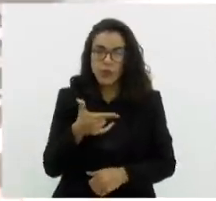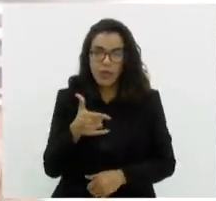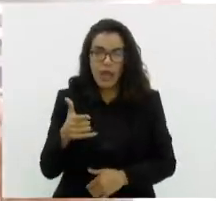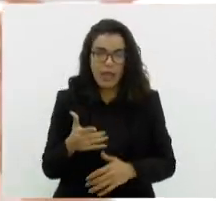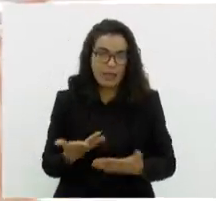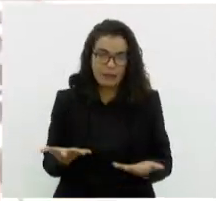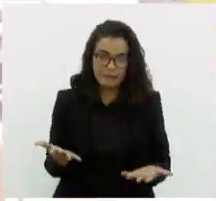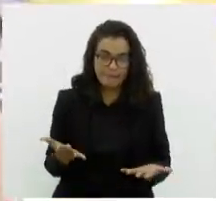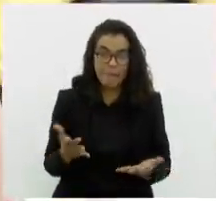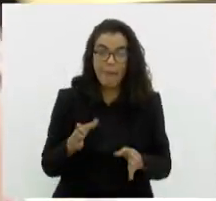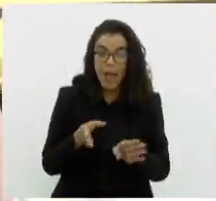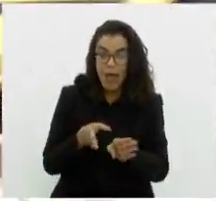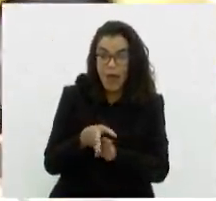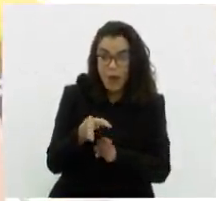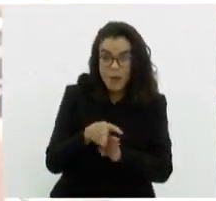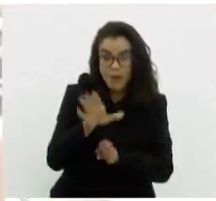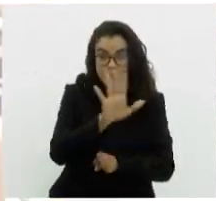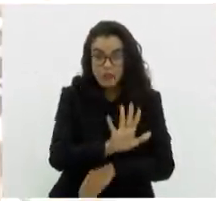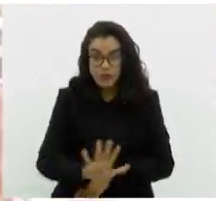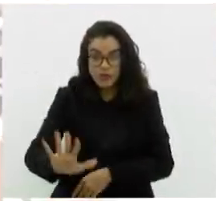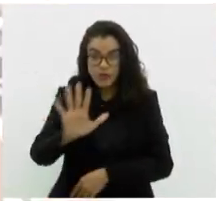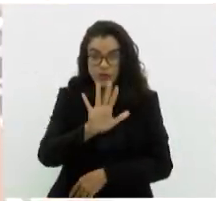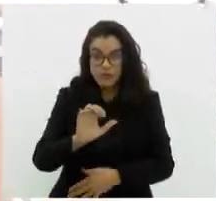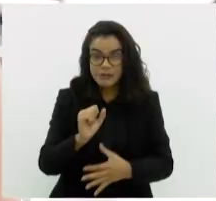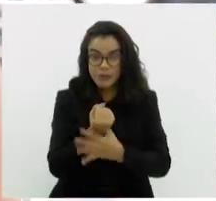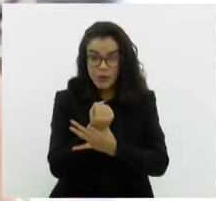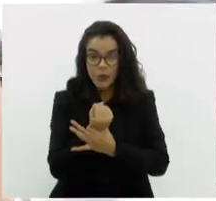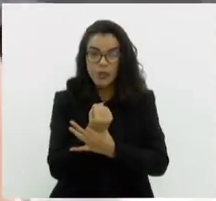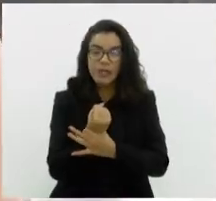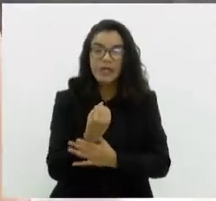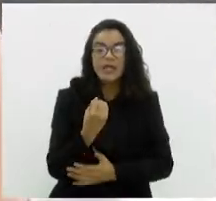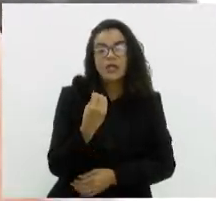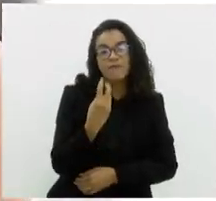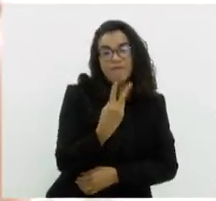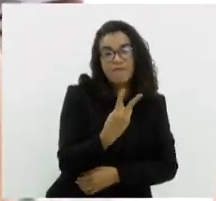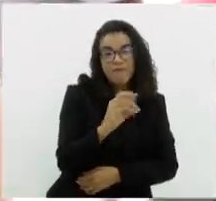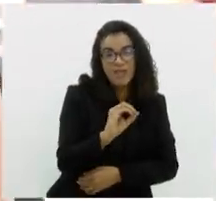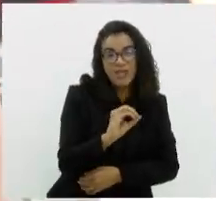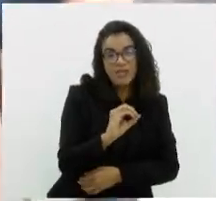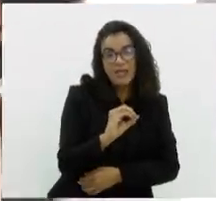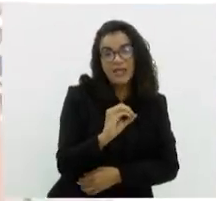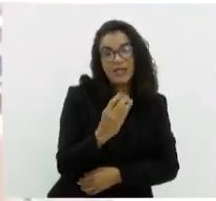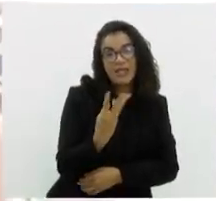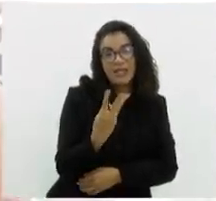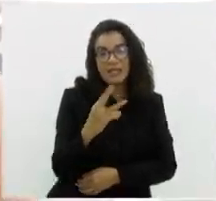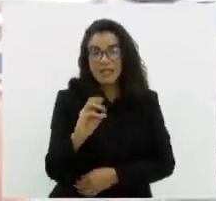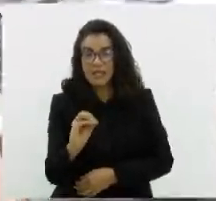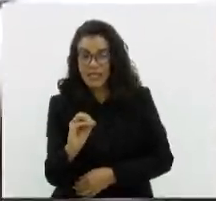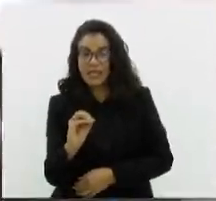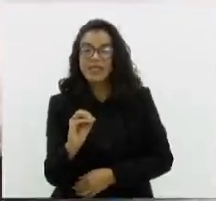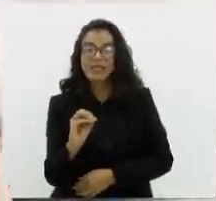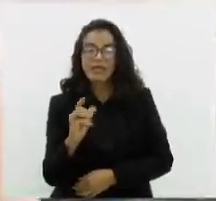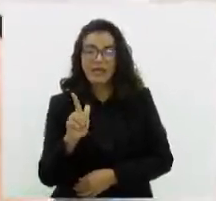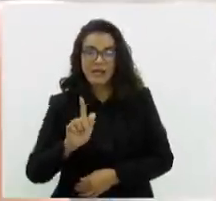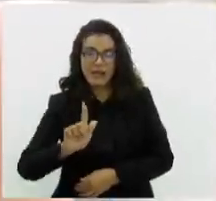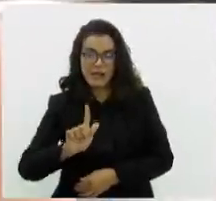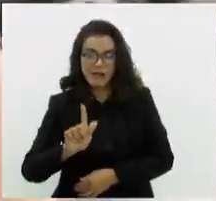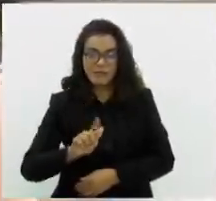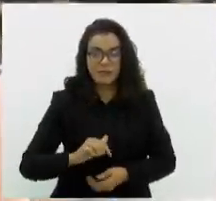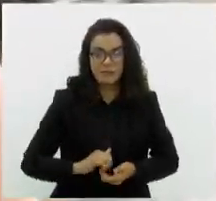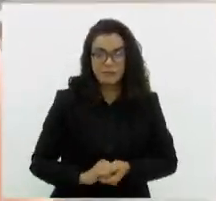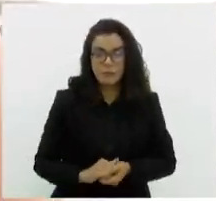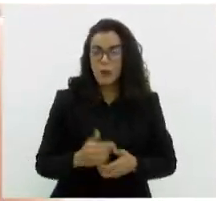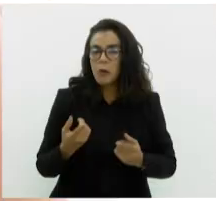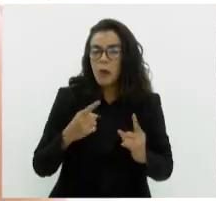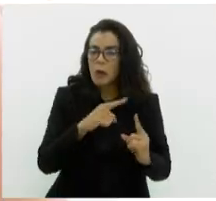Mas de recomendação geral, o mais seguro é de 20 a 30 gramas de álcool para a mulher, 20 para a mulher e 30 para o homem. Quais são os tipos